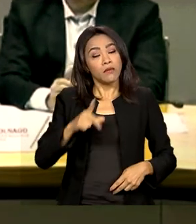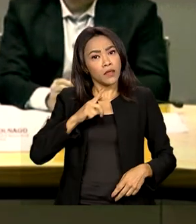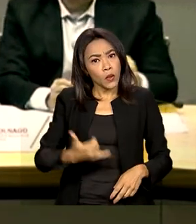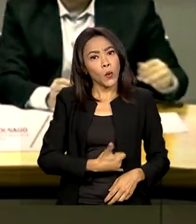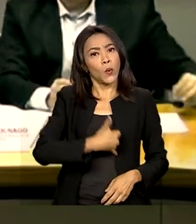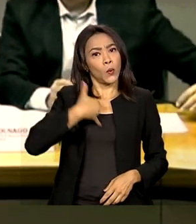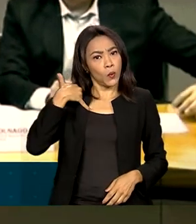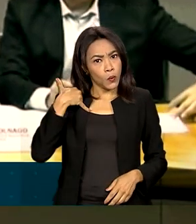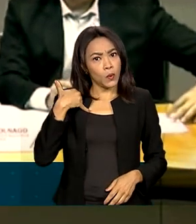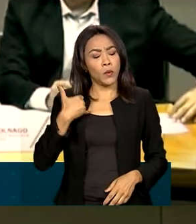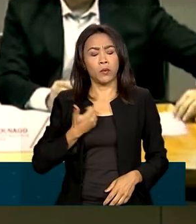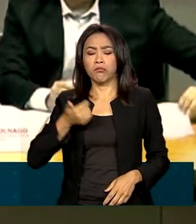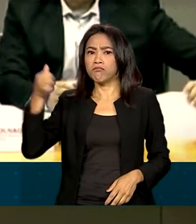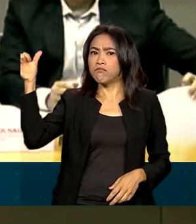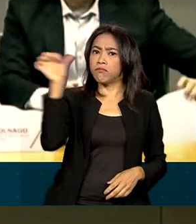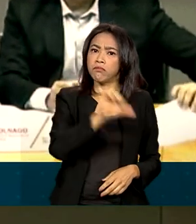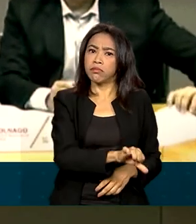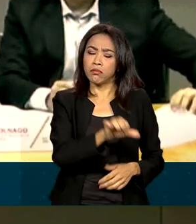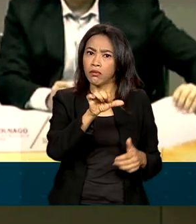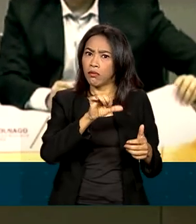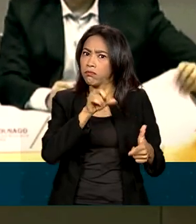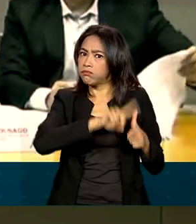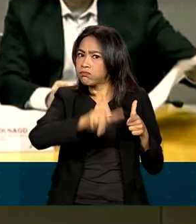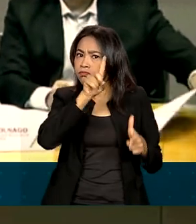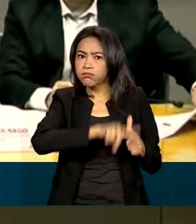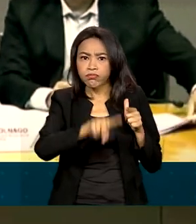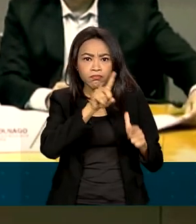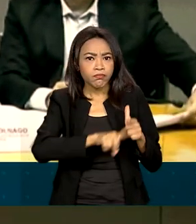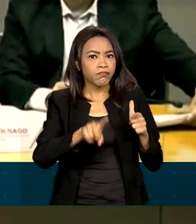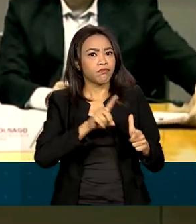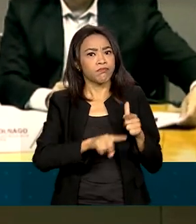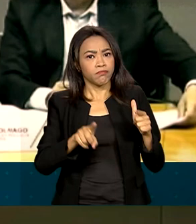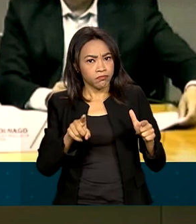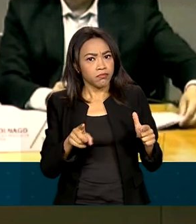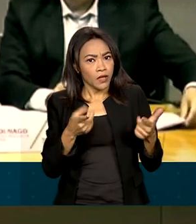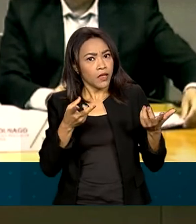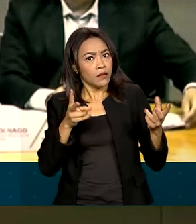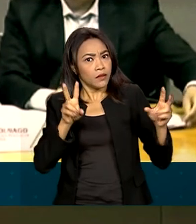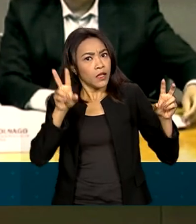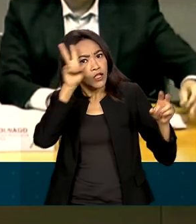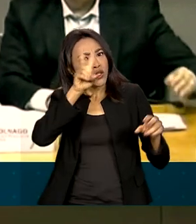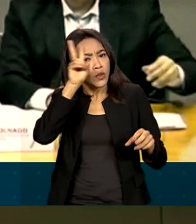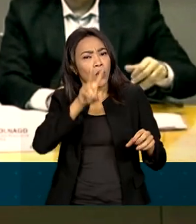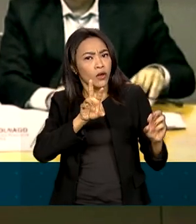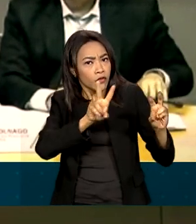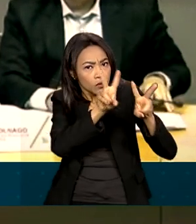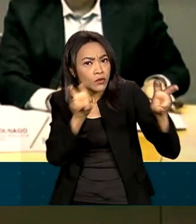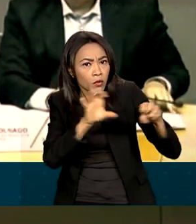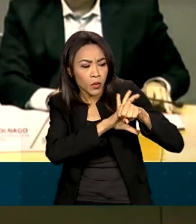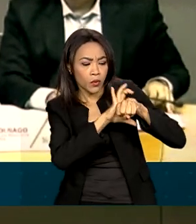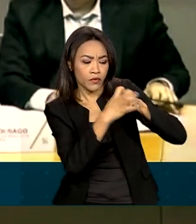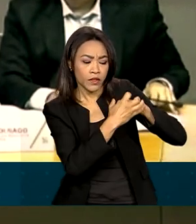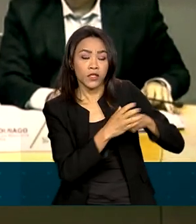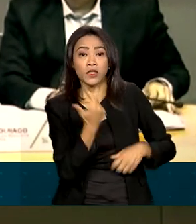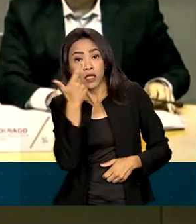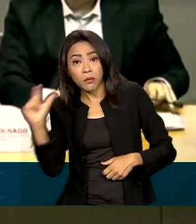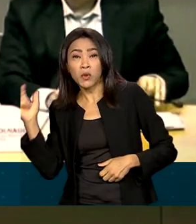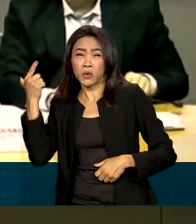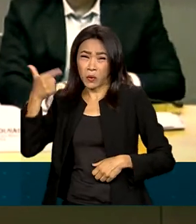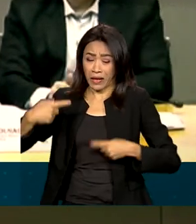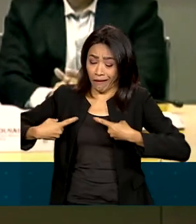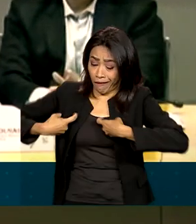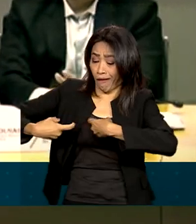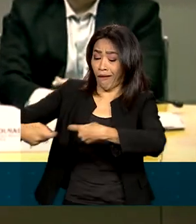a maior crise sanitária da nossa história, ao mesmo tempo uma guerra geopolítica que